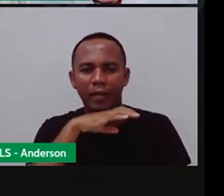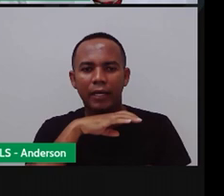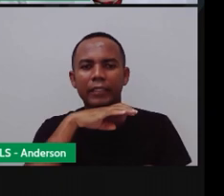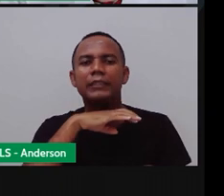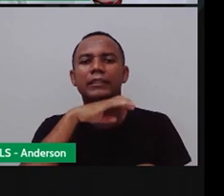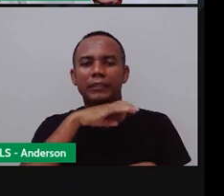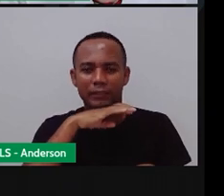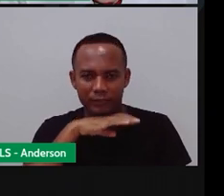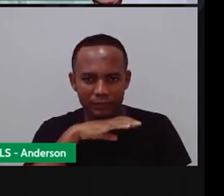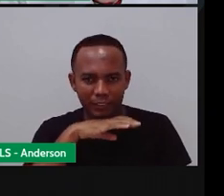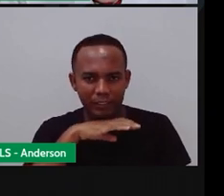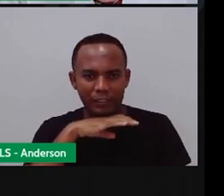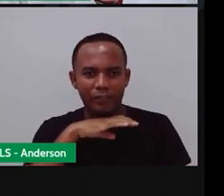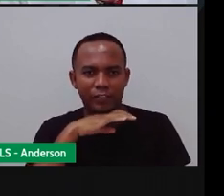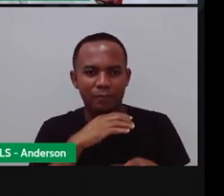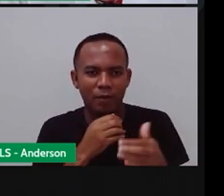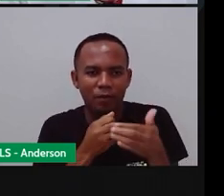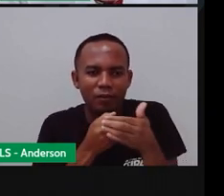hibernação Anderson?